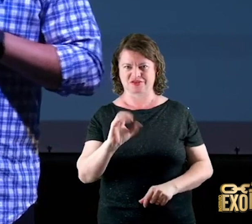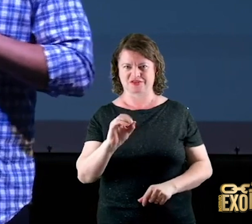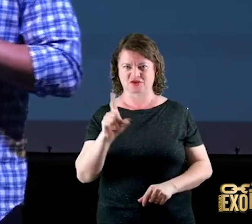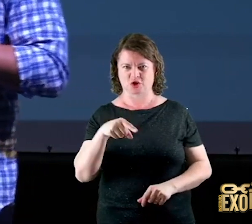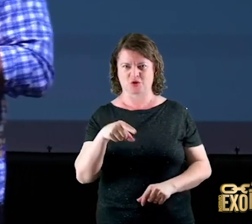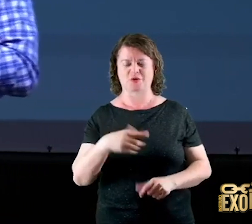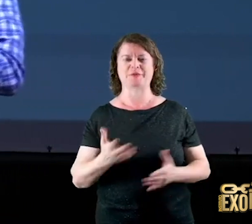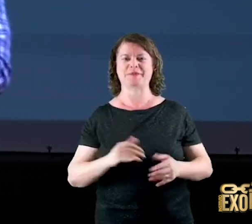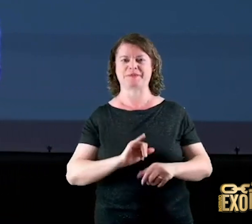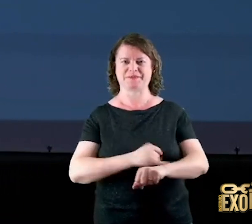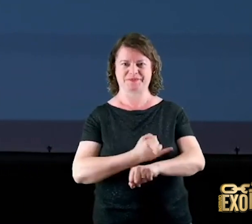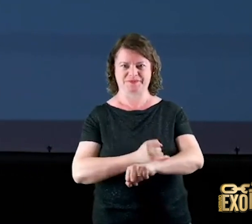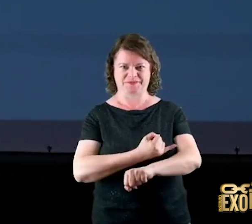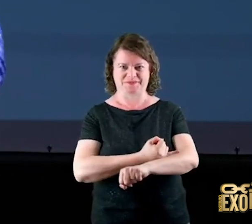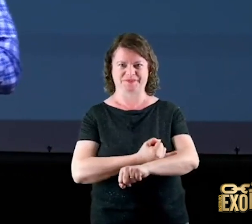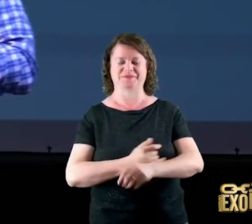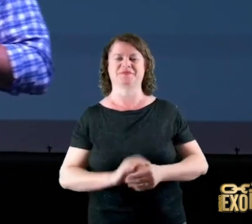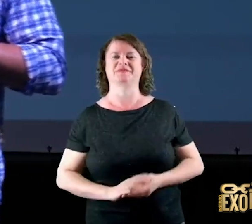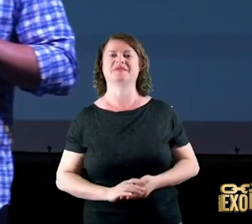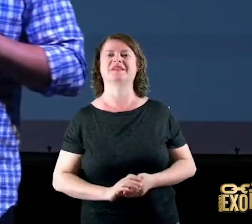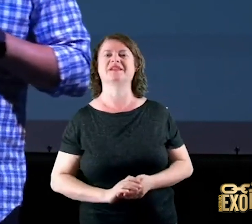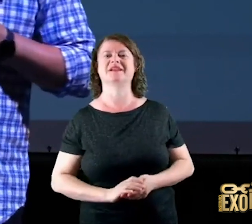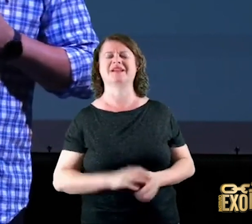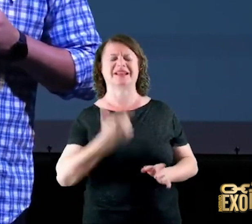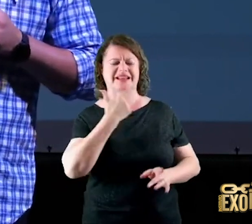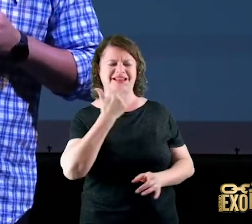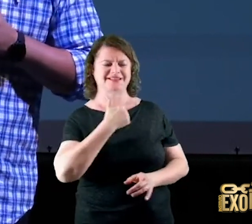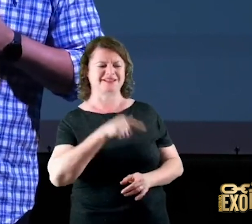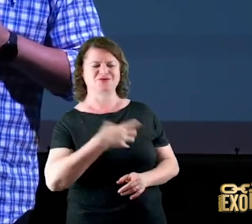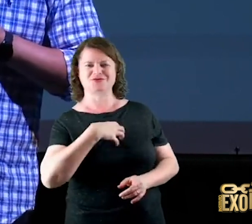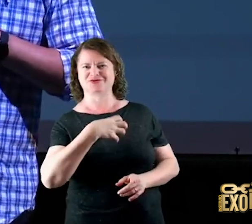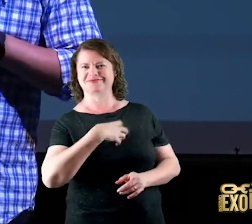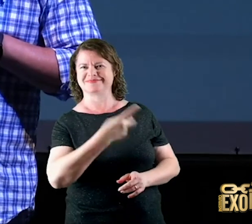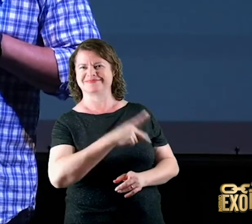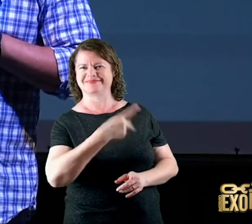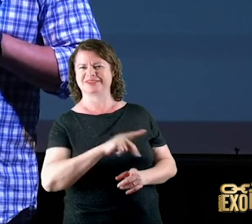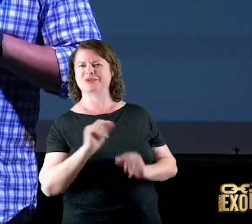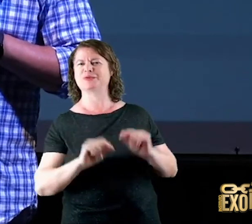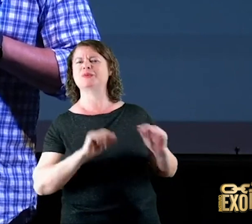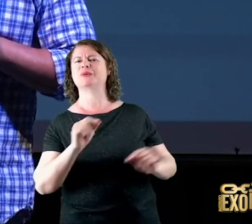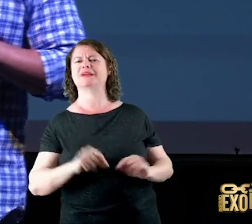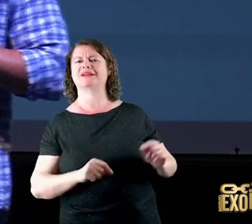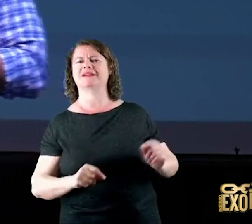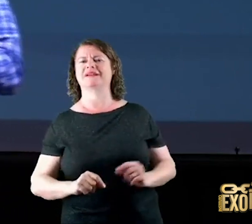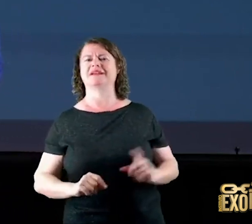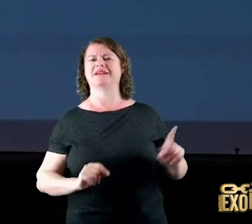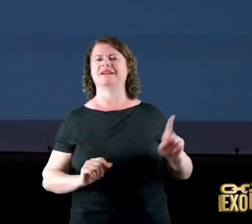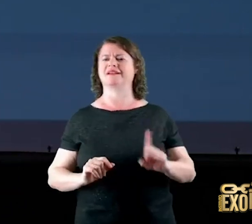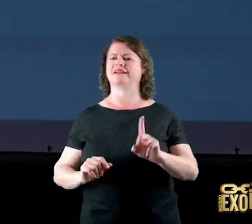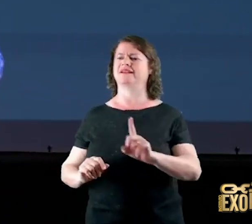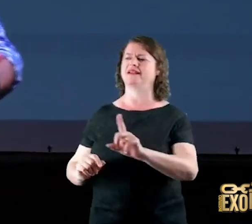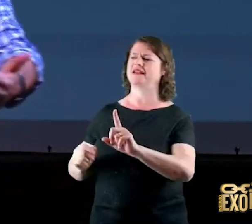é interessante que ele sai da casa do pai e da mãe ele pede para ele o quê? comida